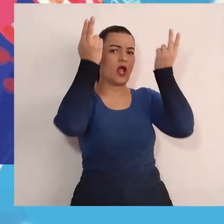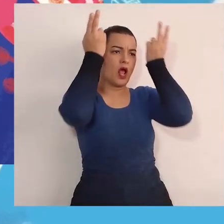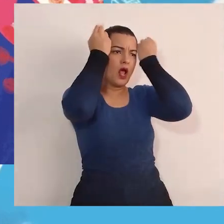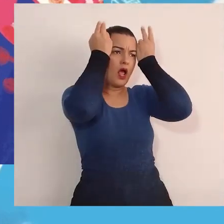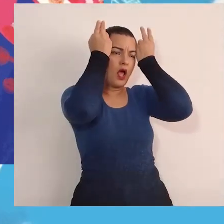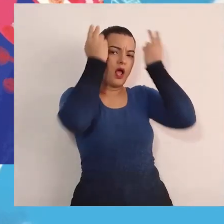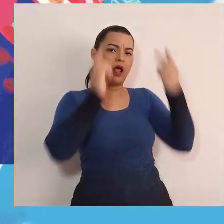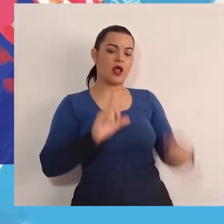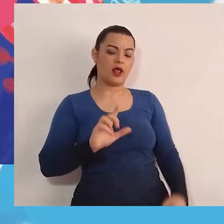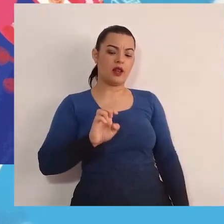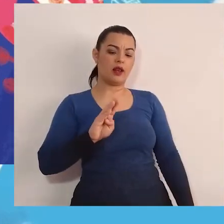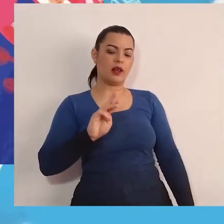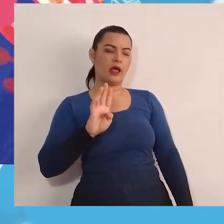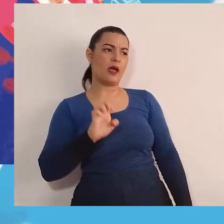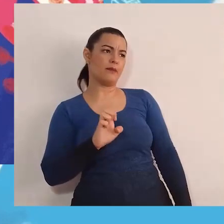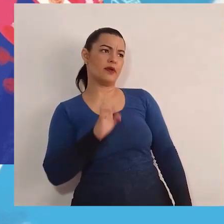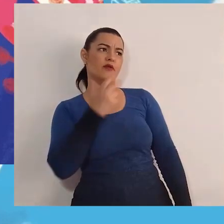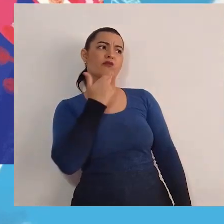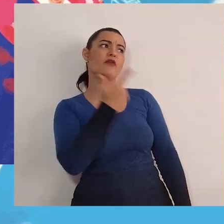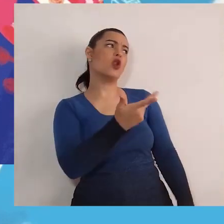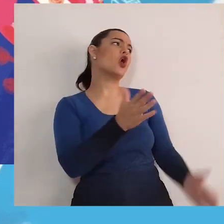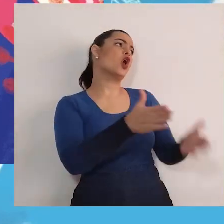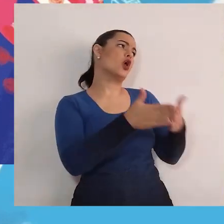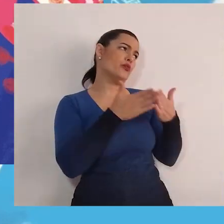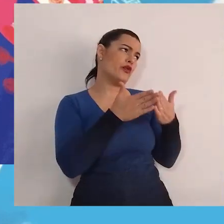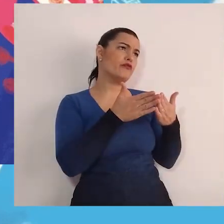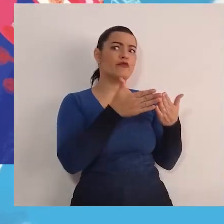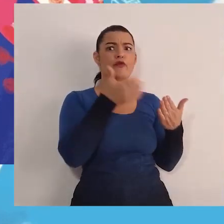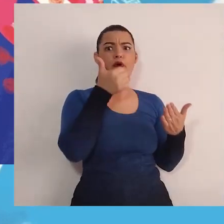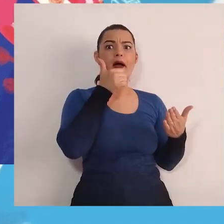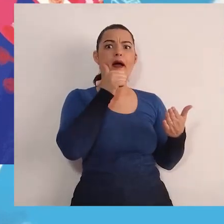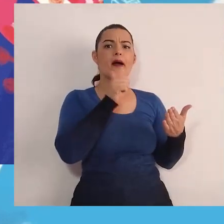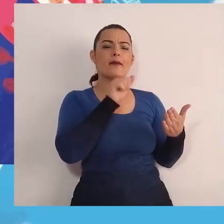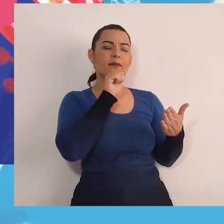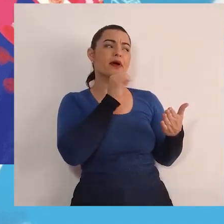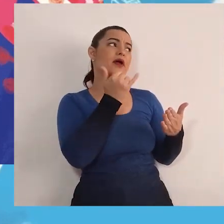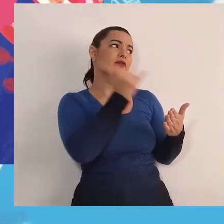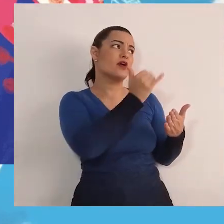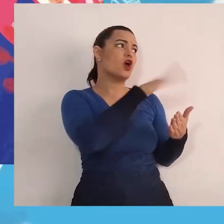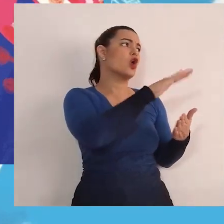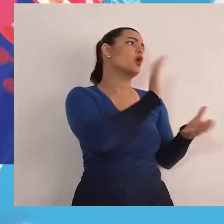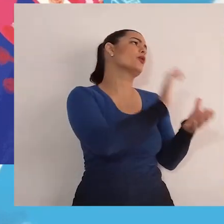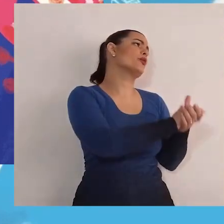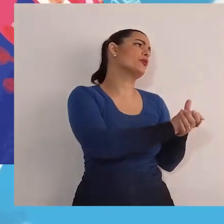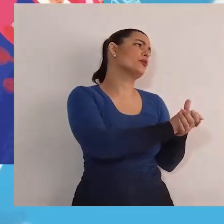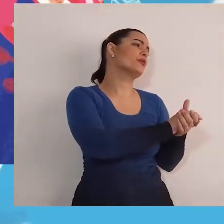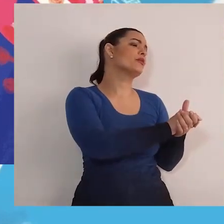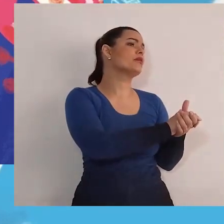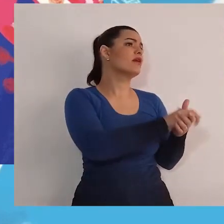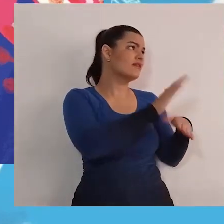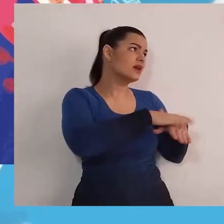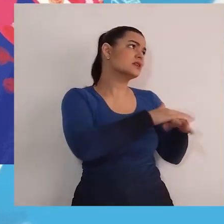James, vamos fazer alguma coisa? As crianças estão sem água. Então, eles